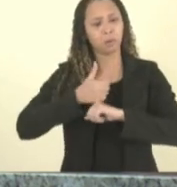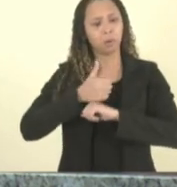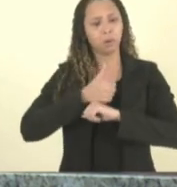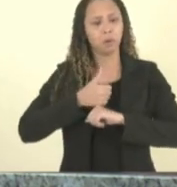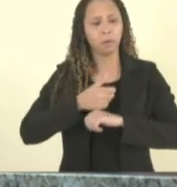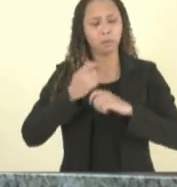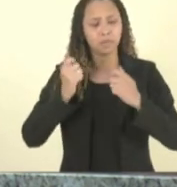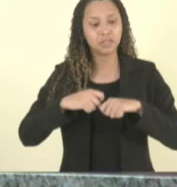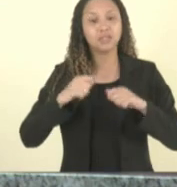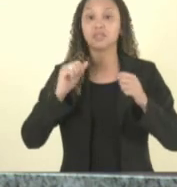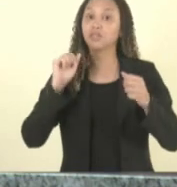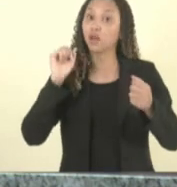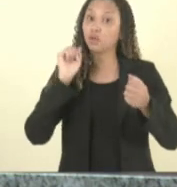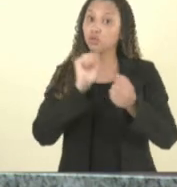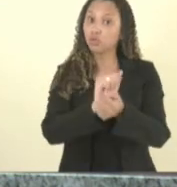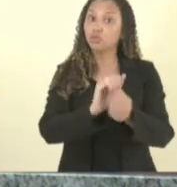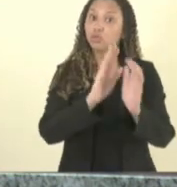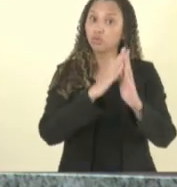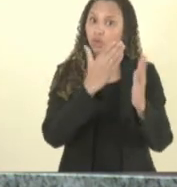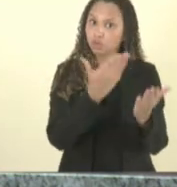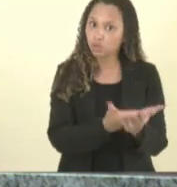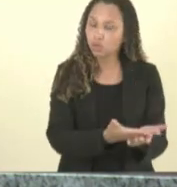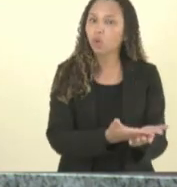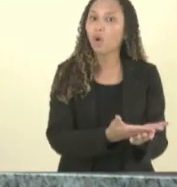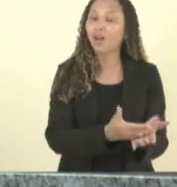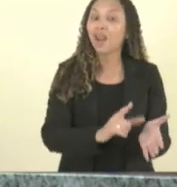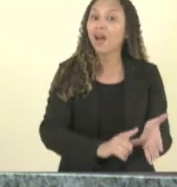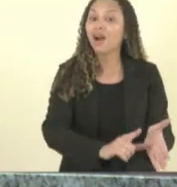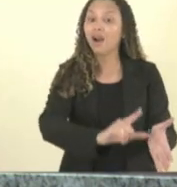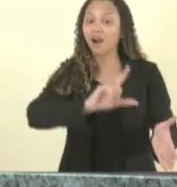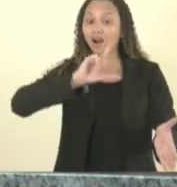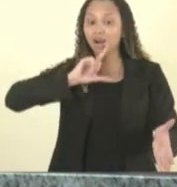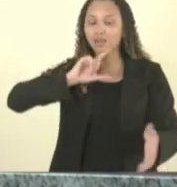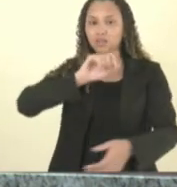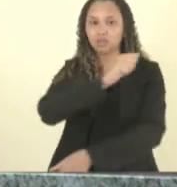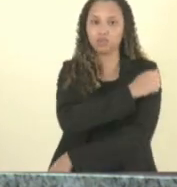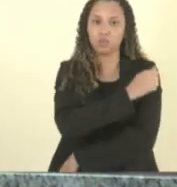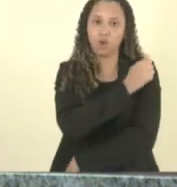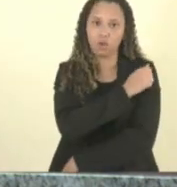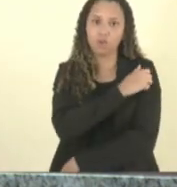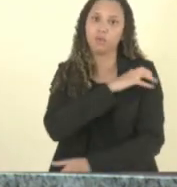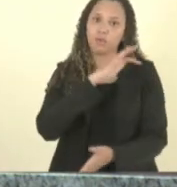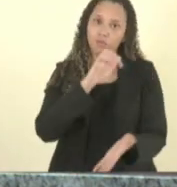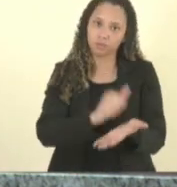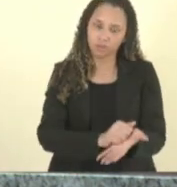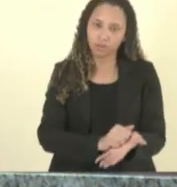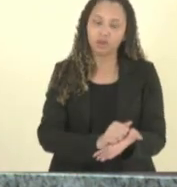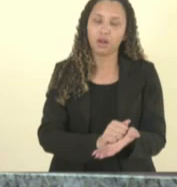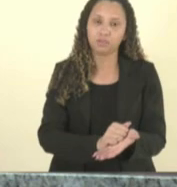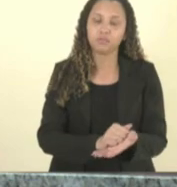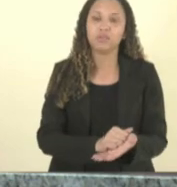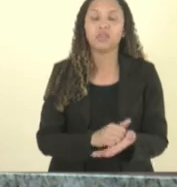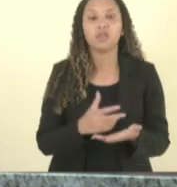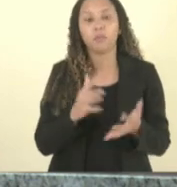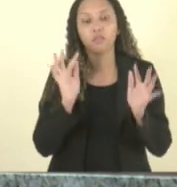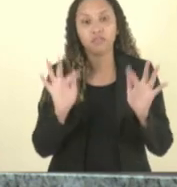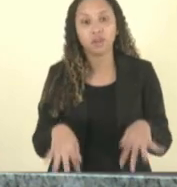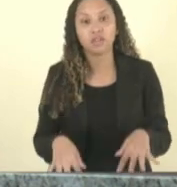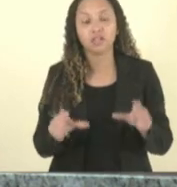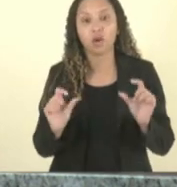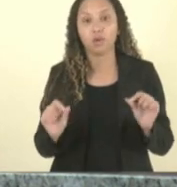estar na rede já de forma antecipada e como nós temos aqui para finalizar